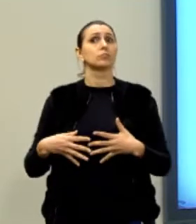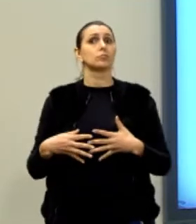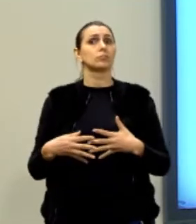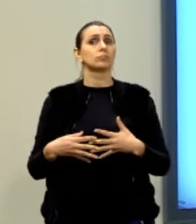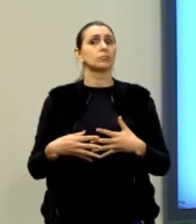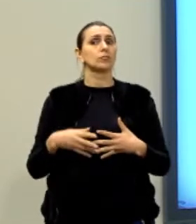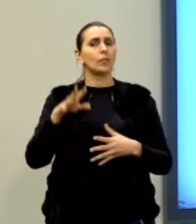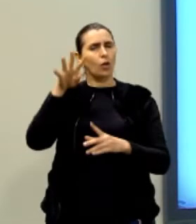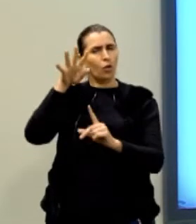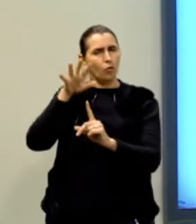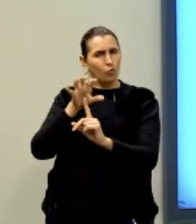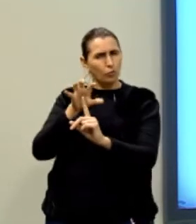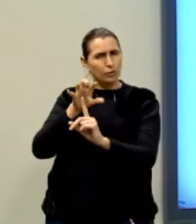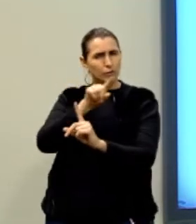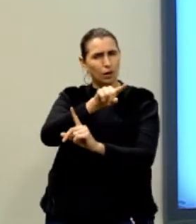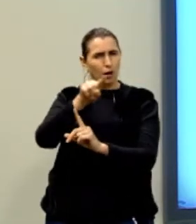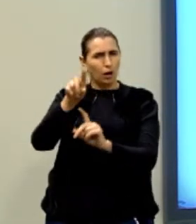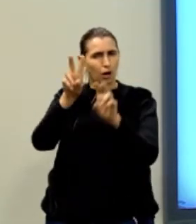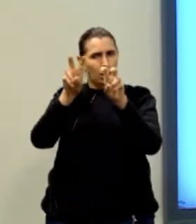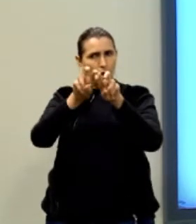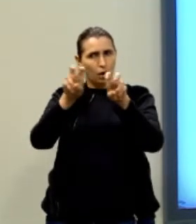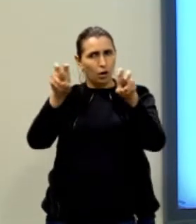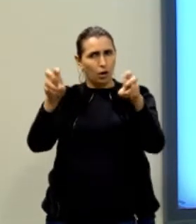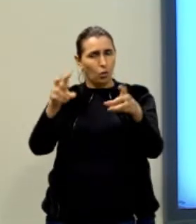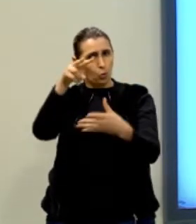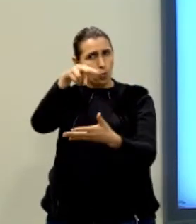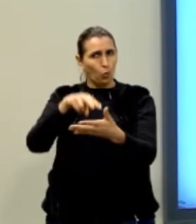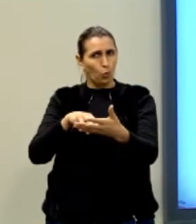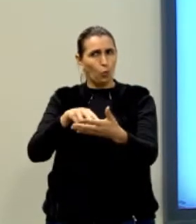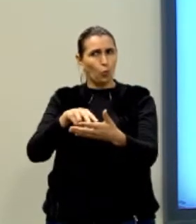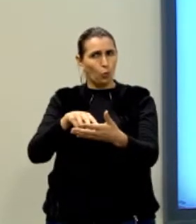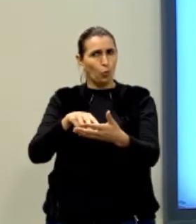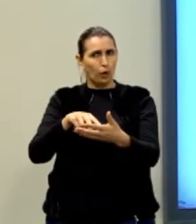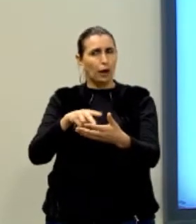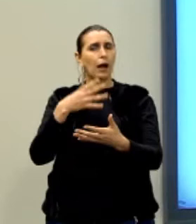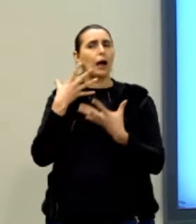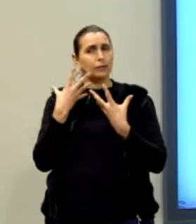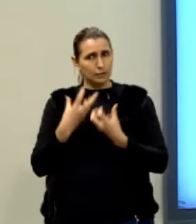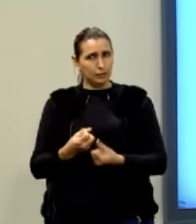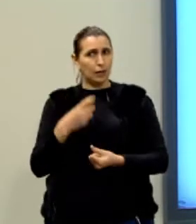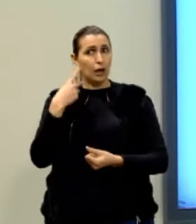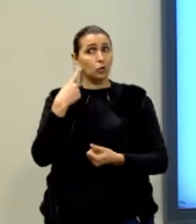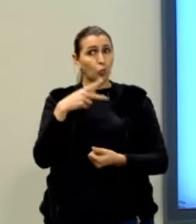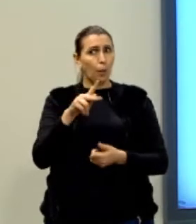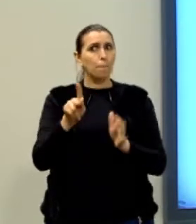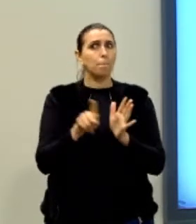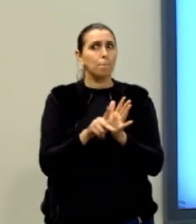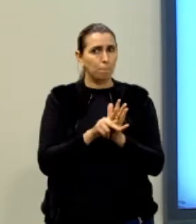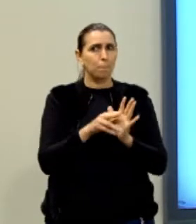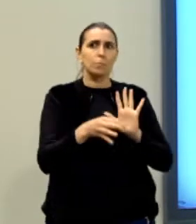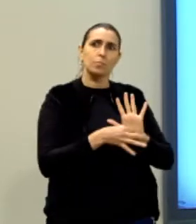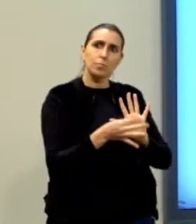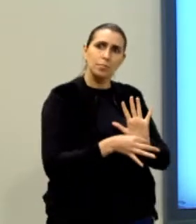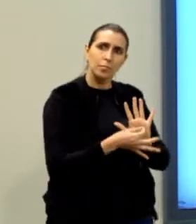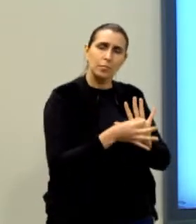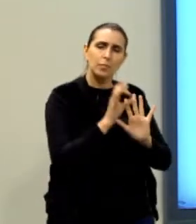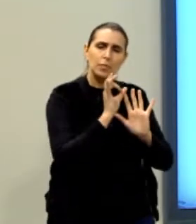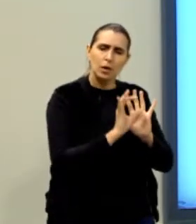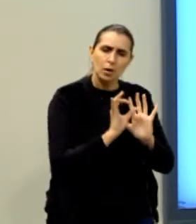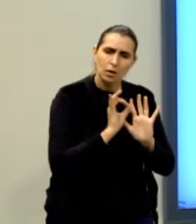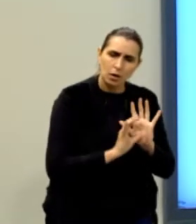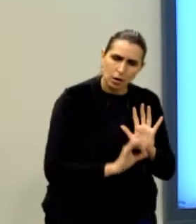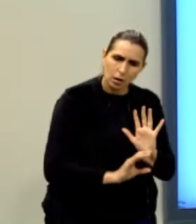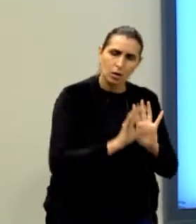convencer o teu leitor a concordar com aquela tua opinião, tá? Cada argumento,